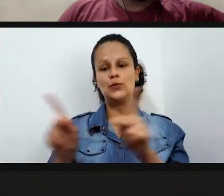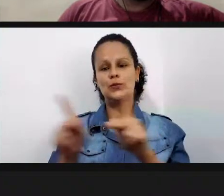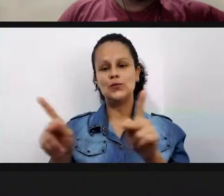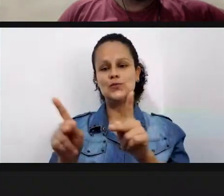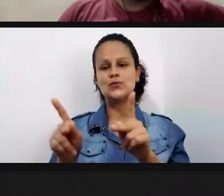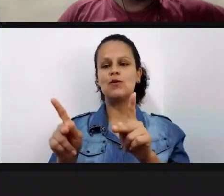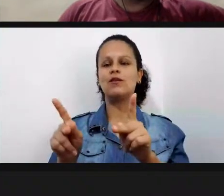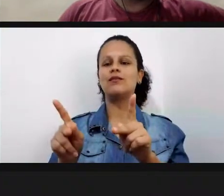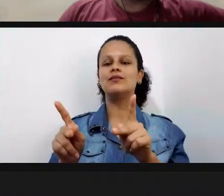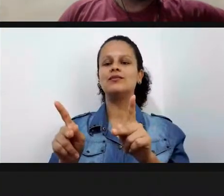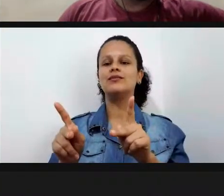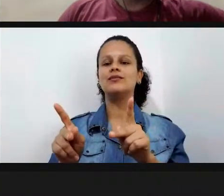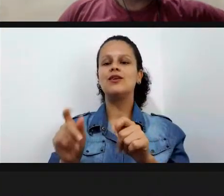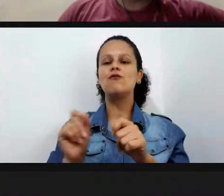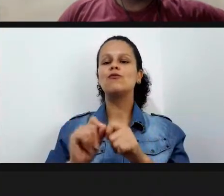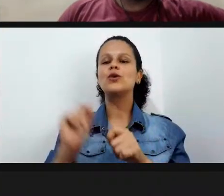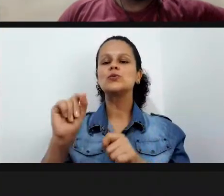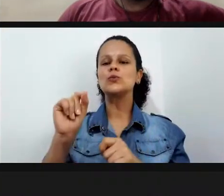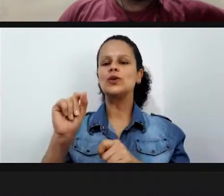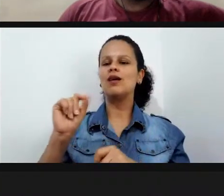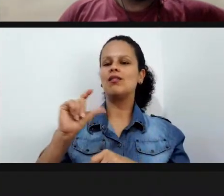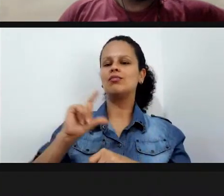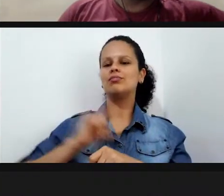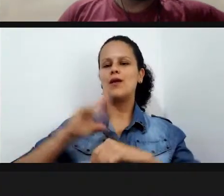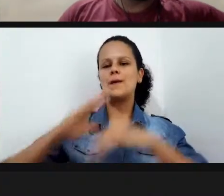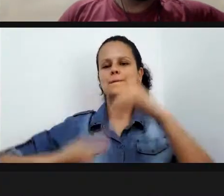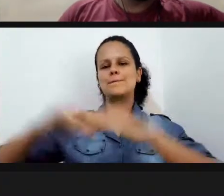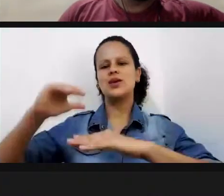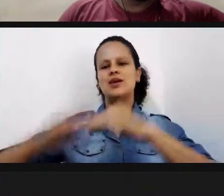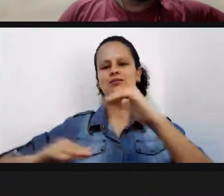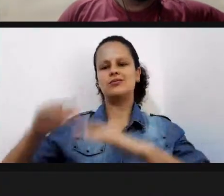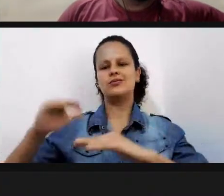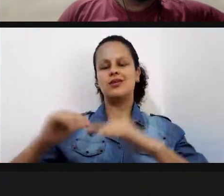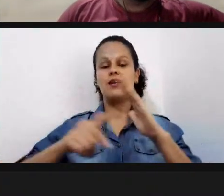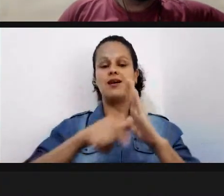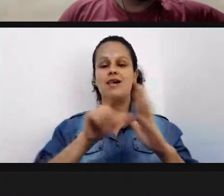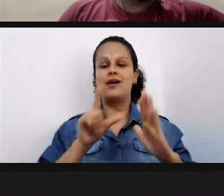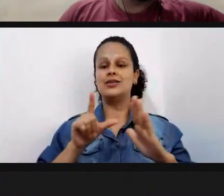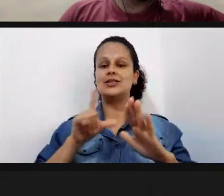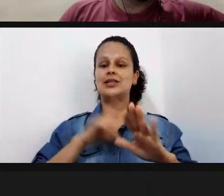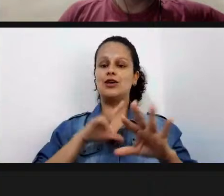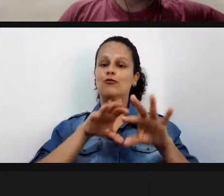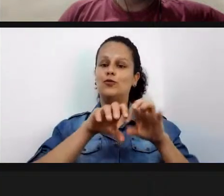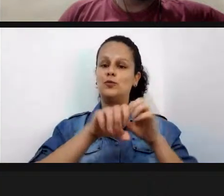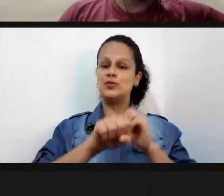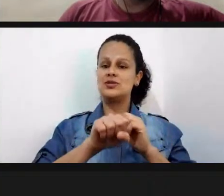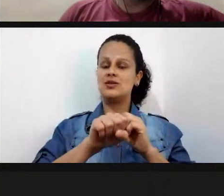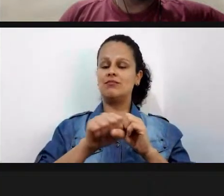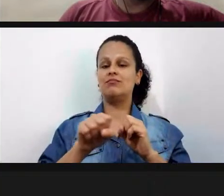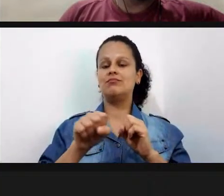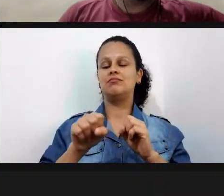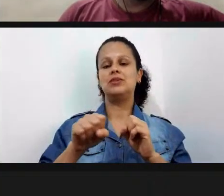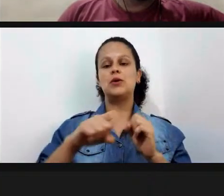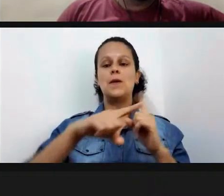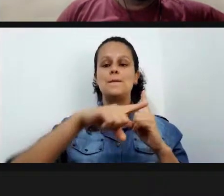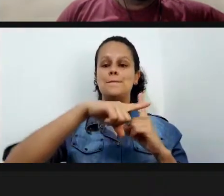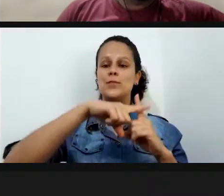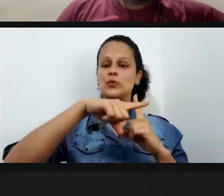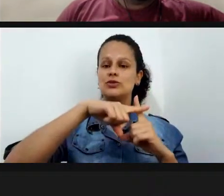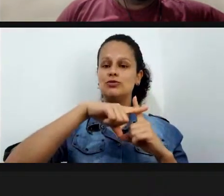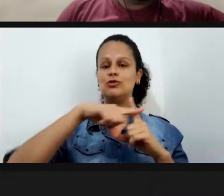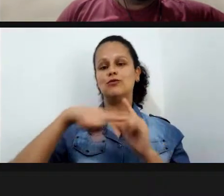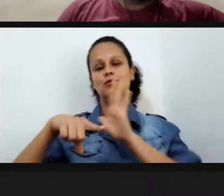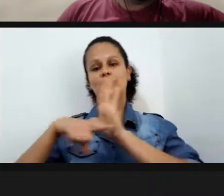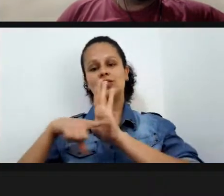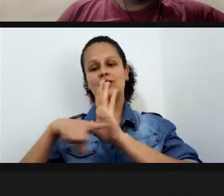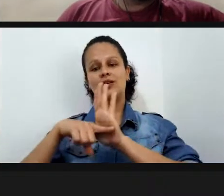replicar as práticas nas quais eles foram formados tanto de maneira positiva quanto negativa então é muito